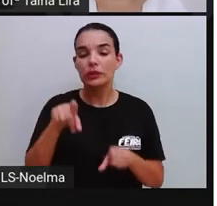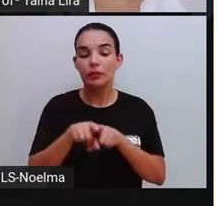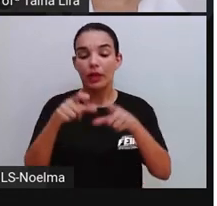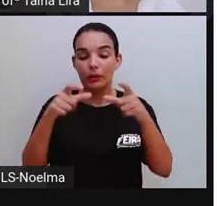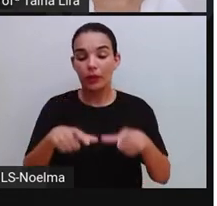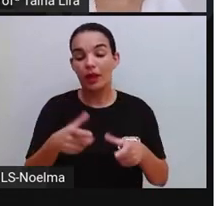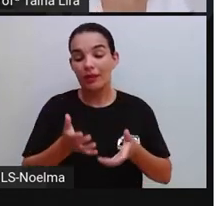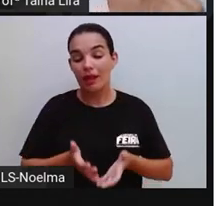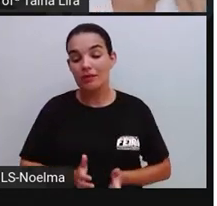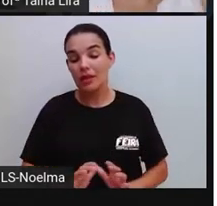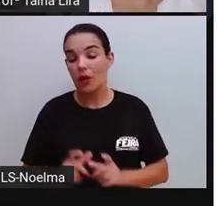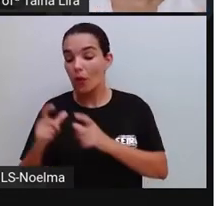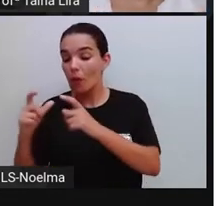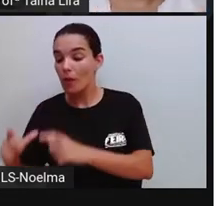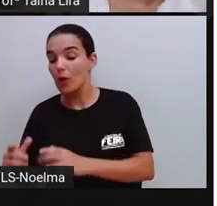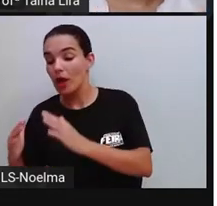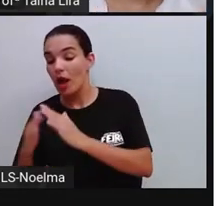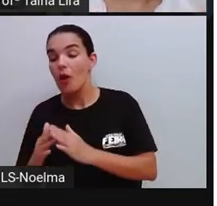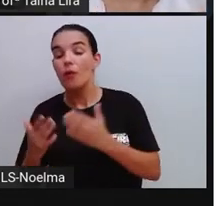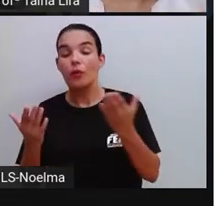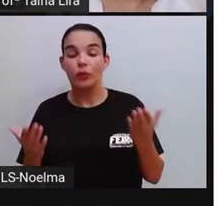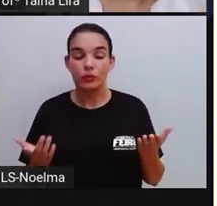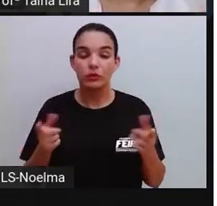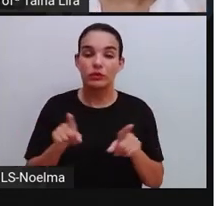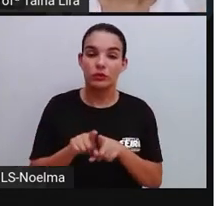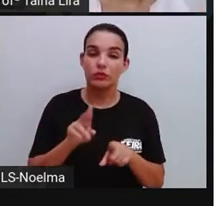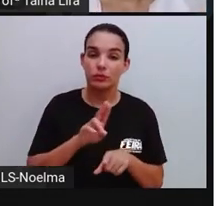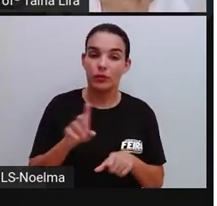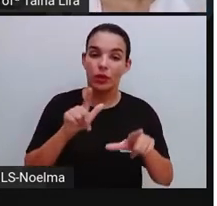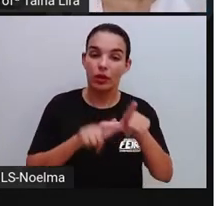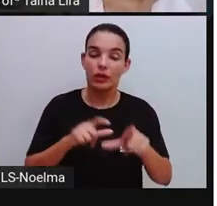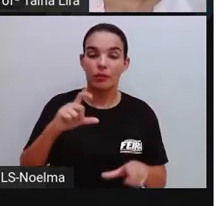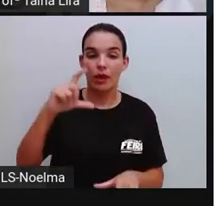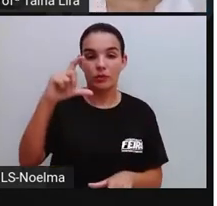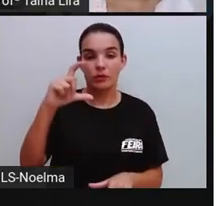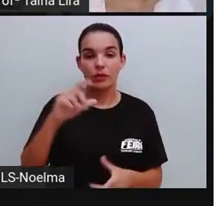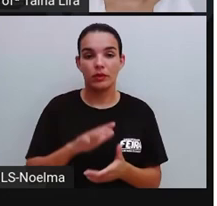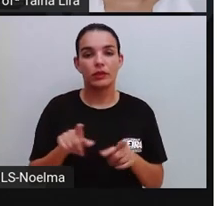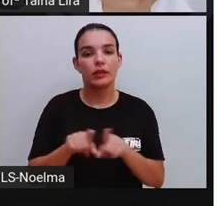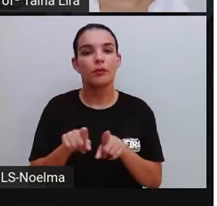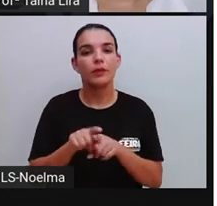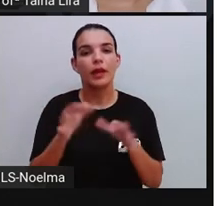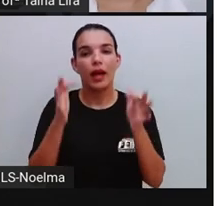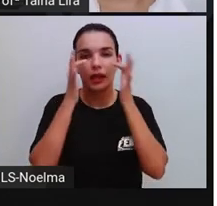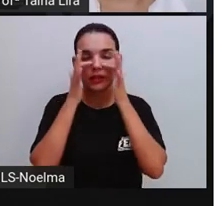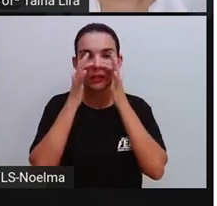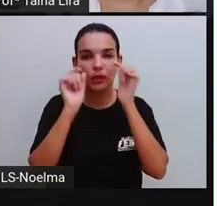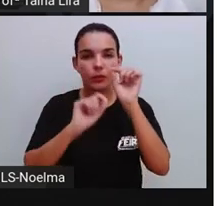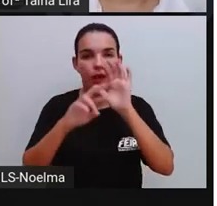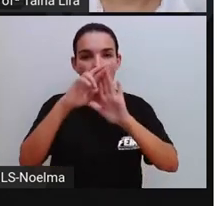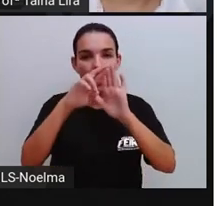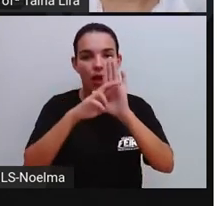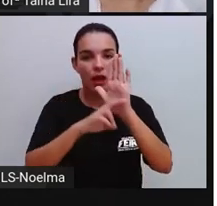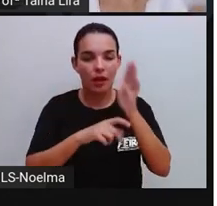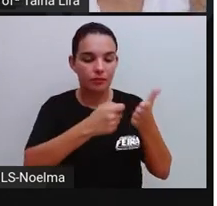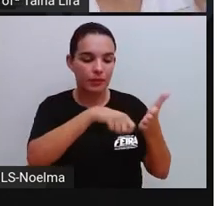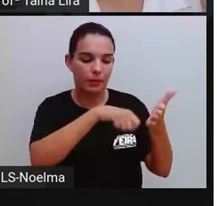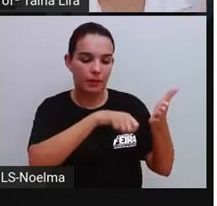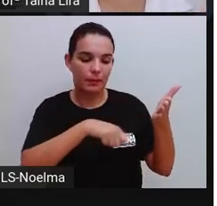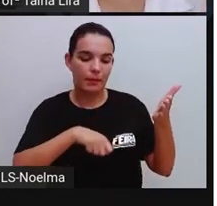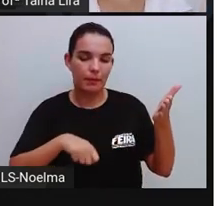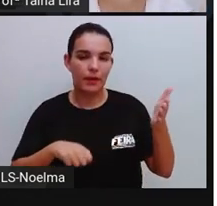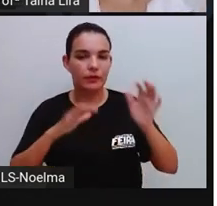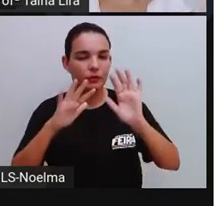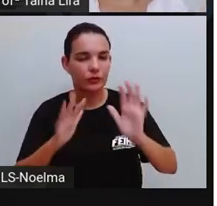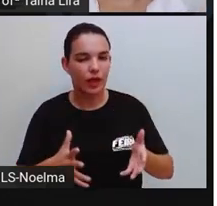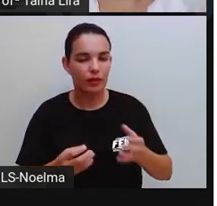onde já morou, onde está morando atualmente, certo? E ter atenção às regras ortográficas, tá? Que